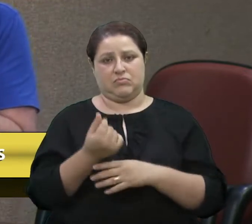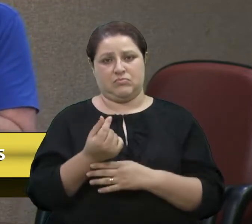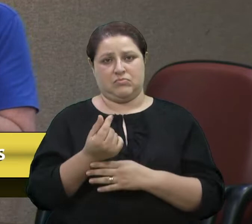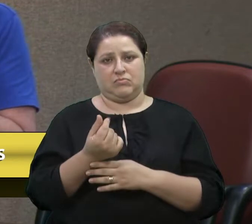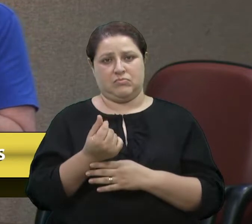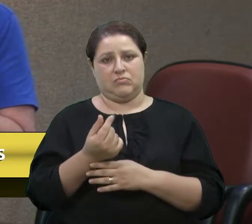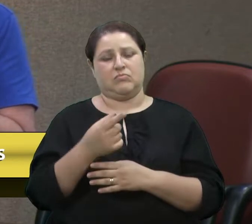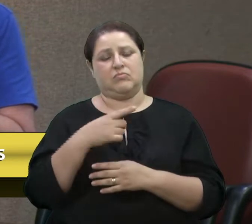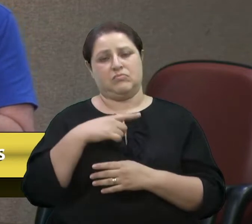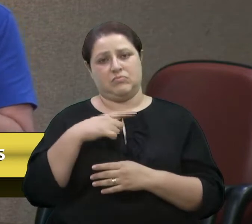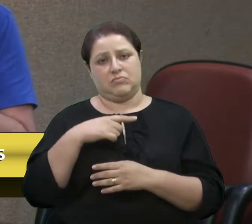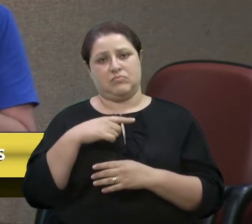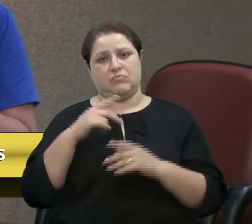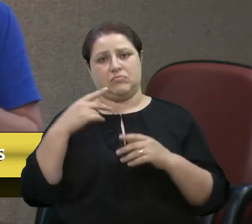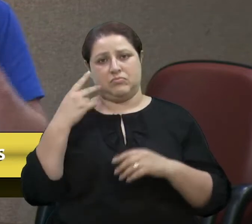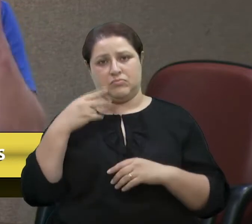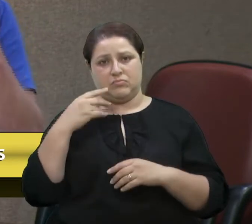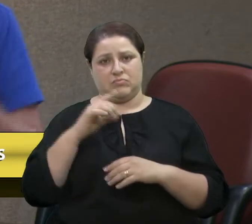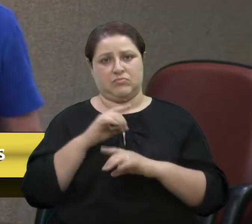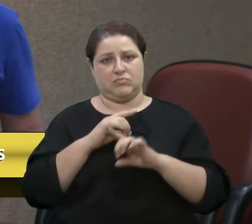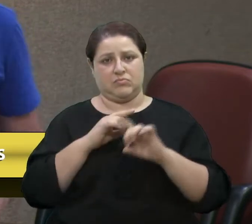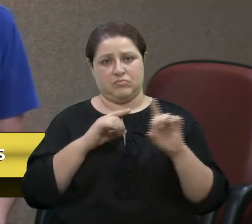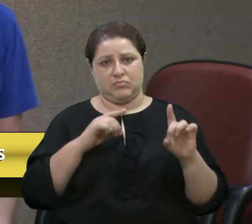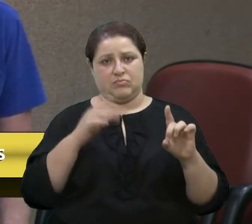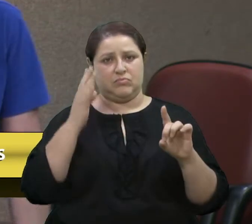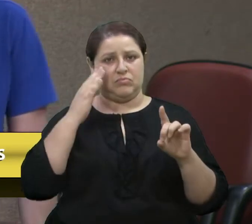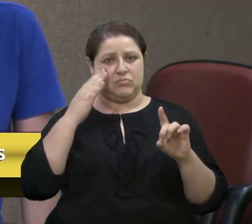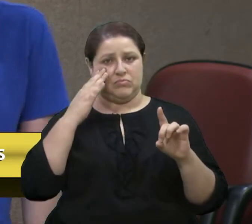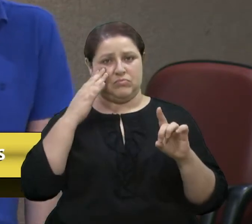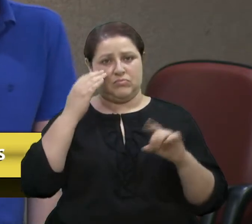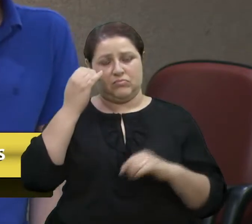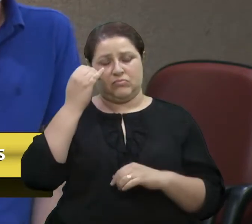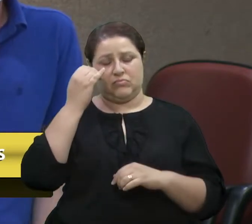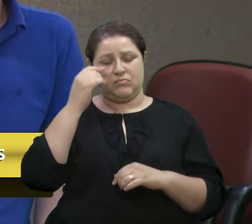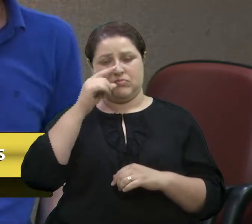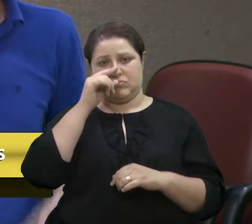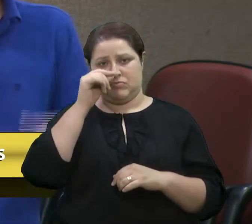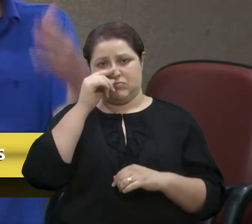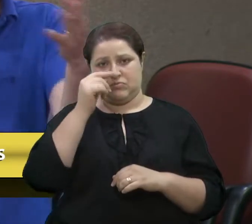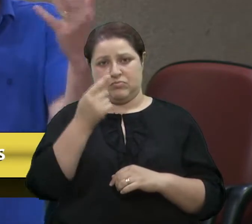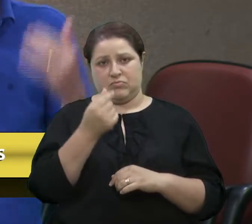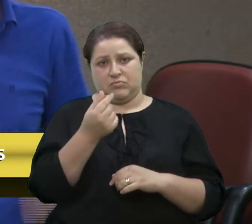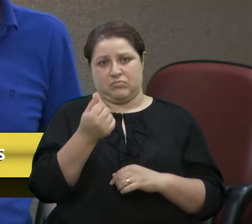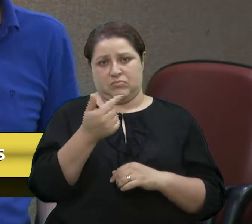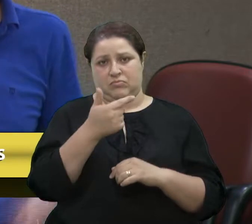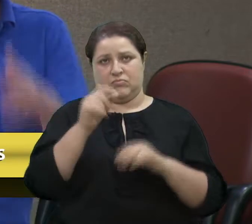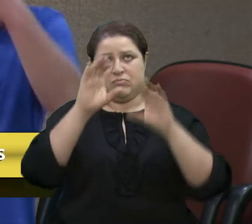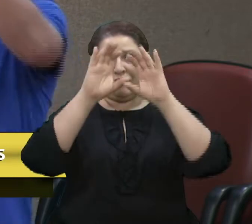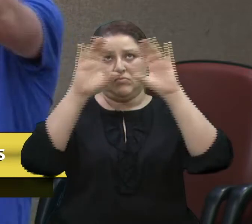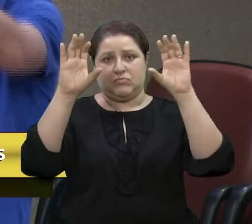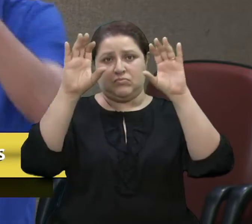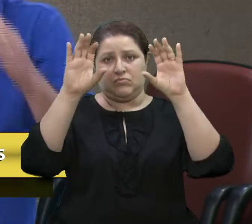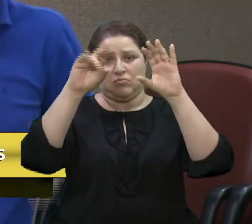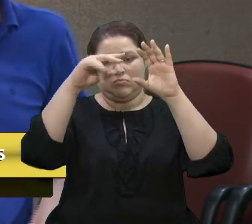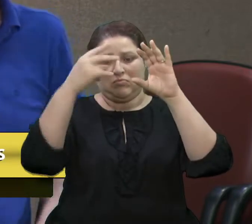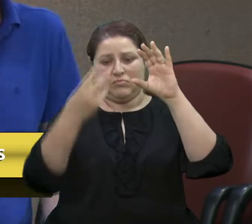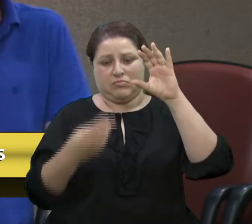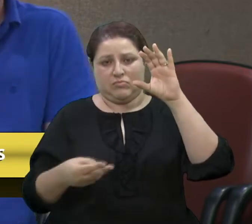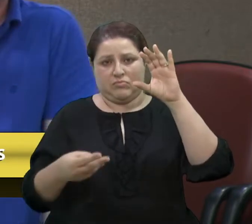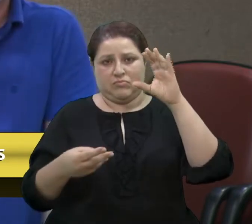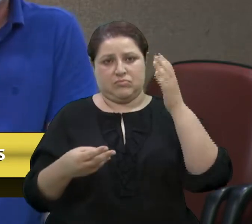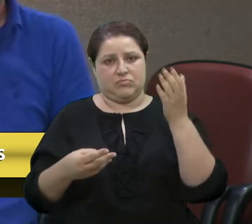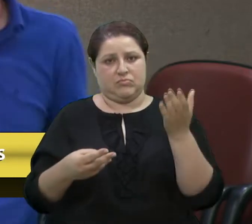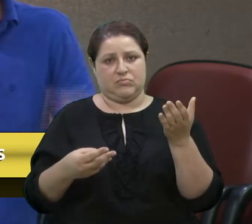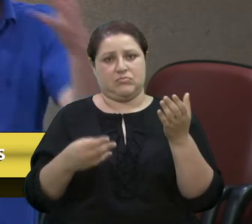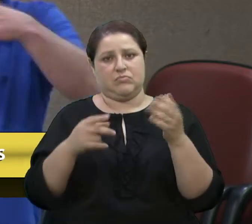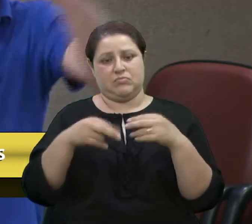Os vereadores de direita sabem, vereador Fantinel, que o dinheiro não cai do céu. Então, as reformas que vão vir é para o que a gente escutou hoje, no começo da